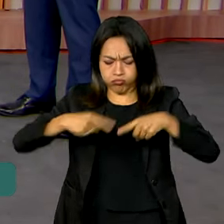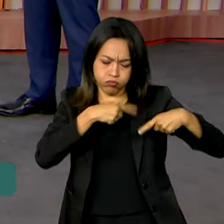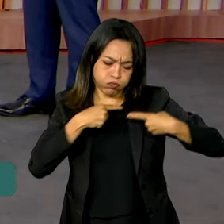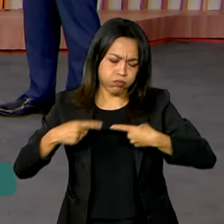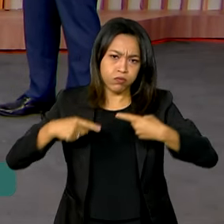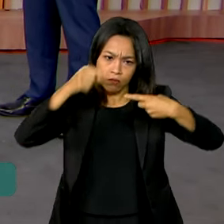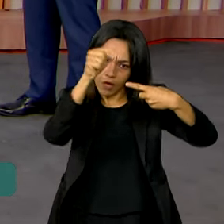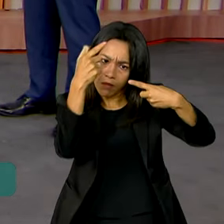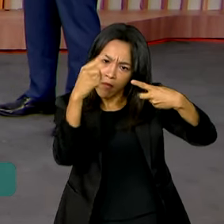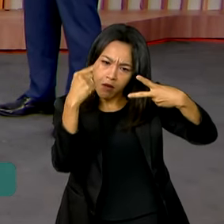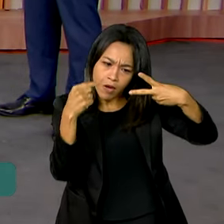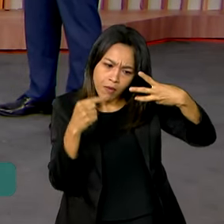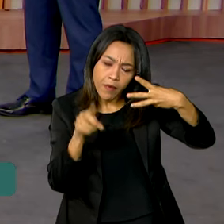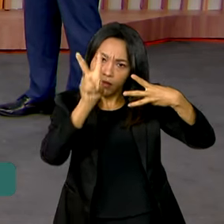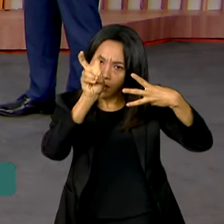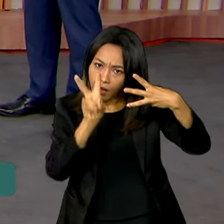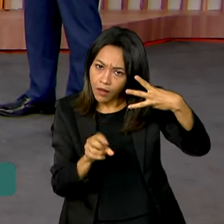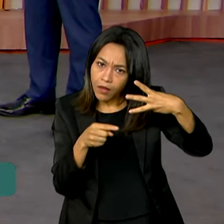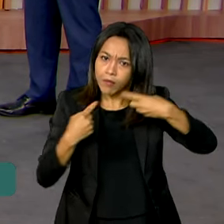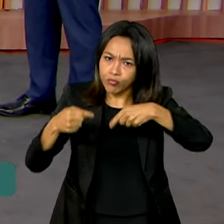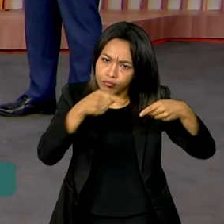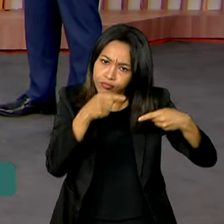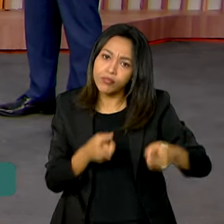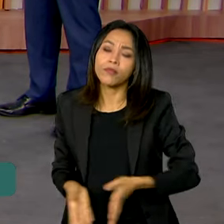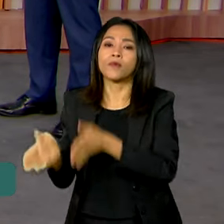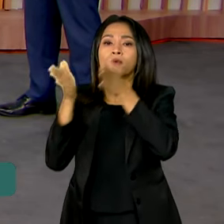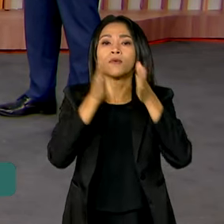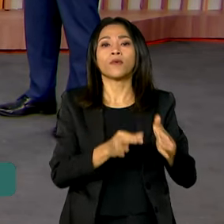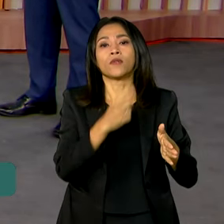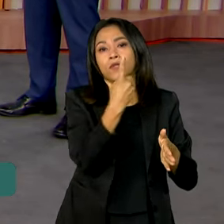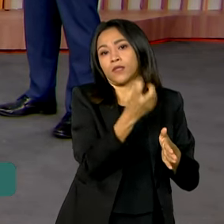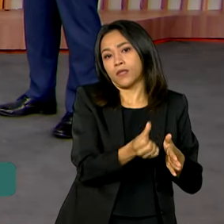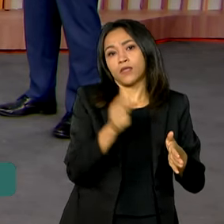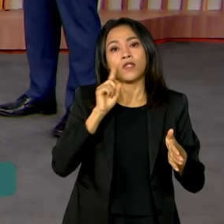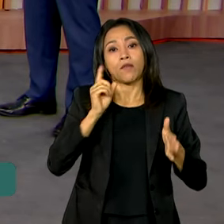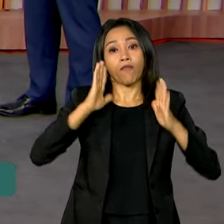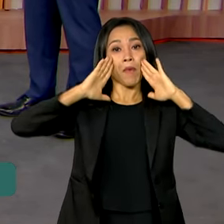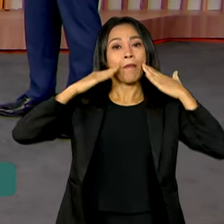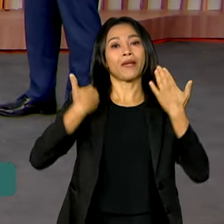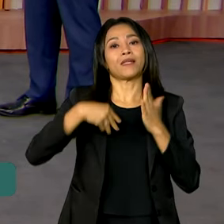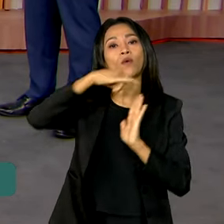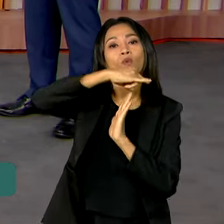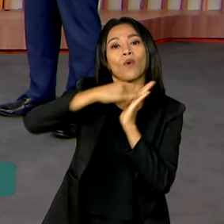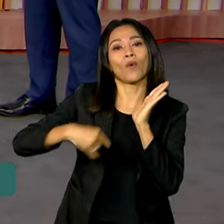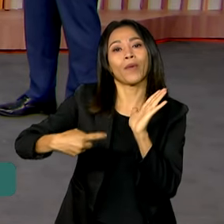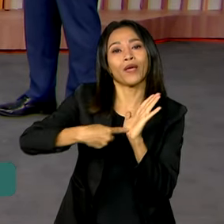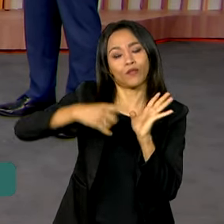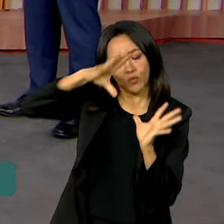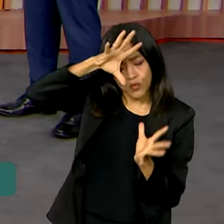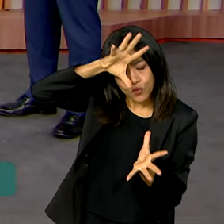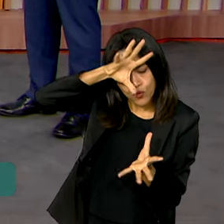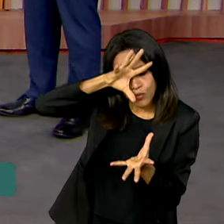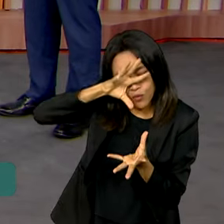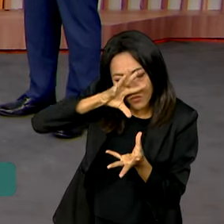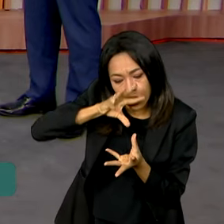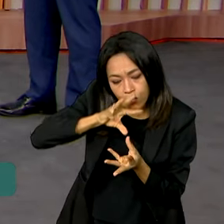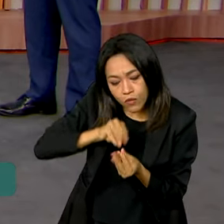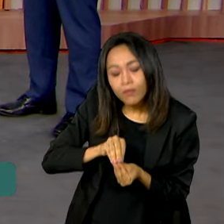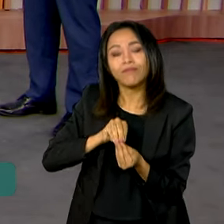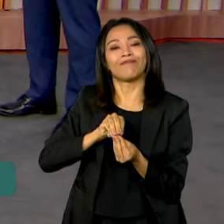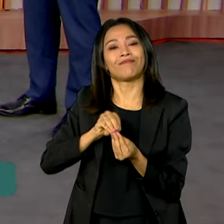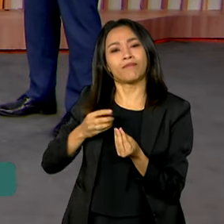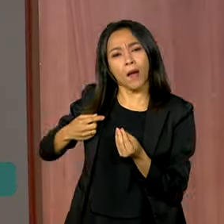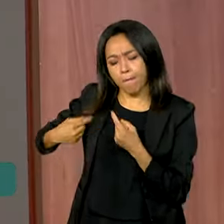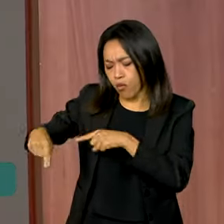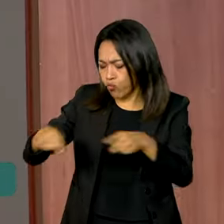desses três eixos. E dia 16, nós vamos apresentar esse documento síntese, produzido do